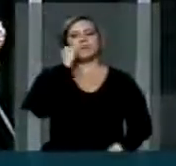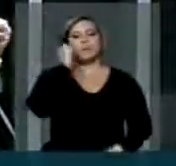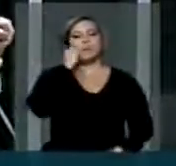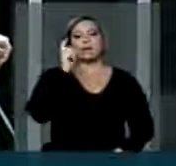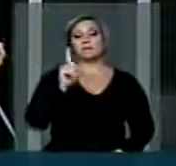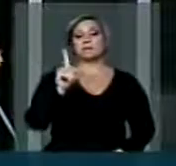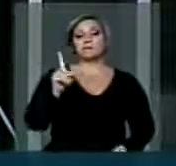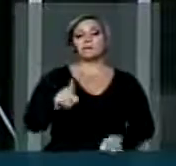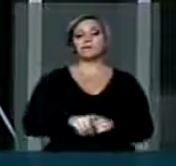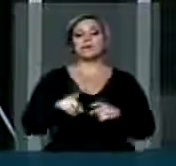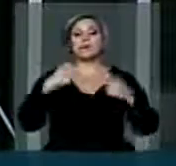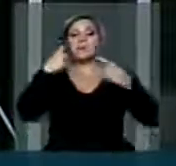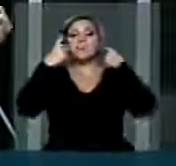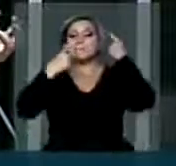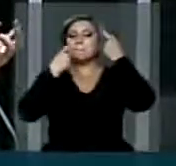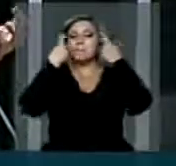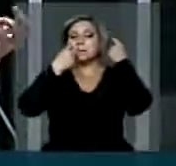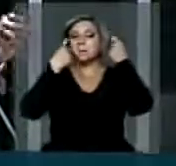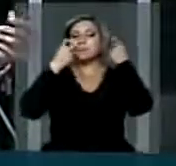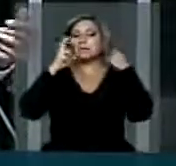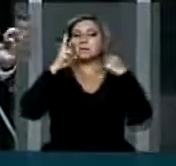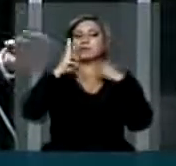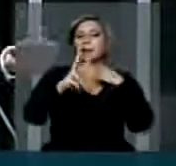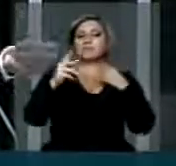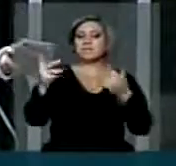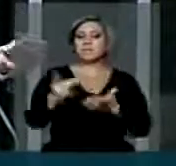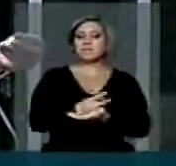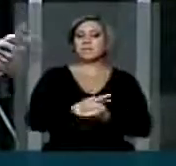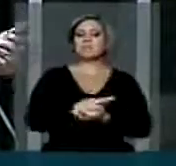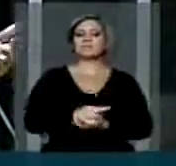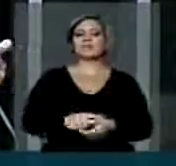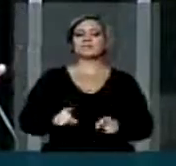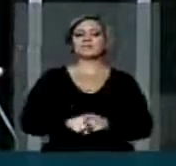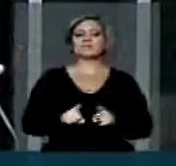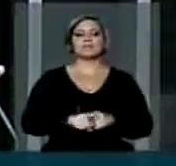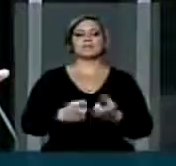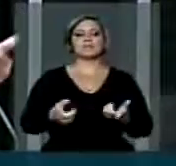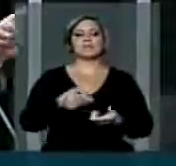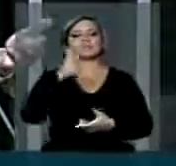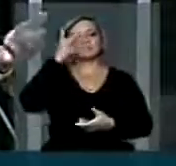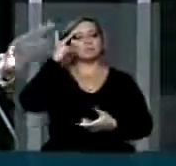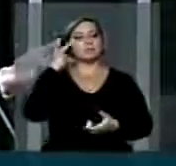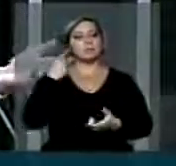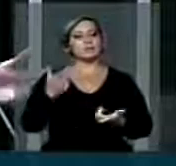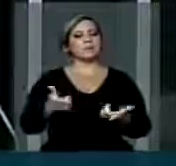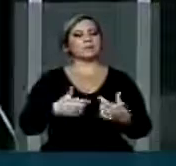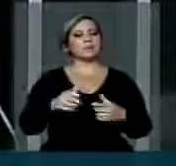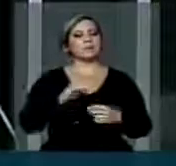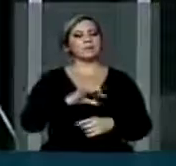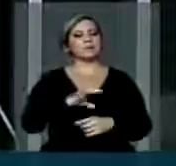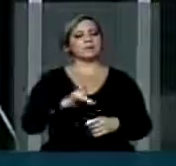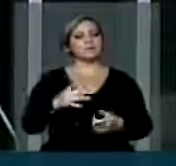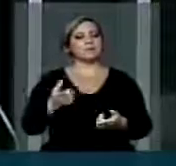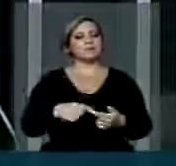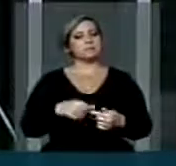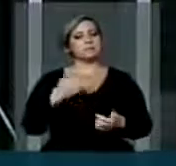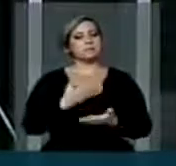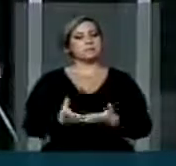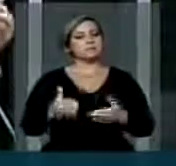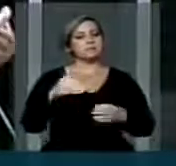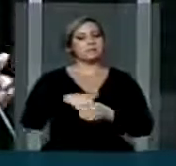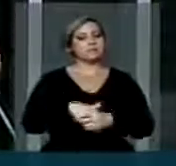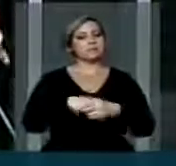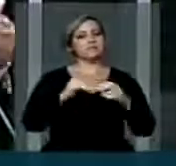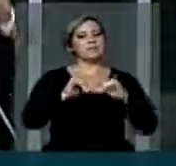este ou aquele. É a preocupação de alguém que já está vendo que a eleição está fugindo aos seus pés. E por isso será a grande derrotada neste ano. Com